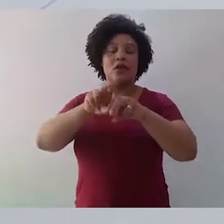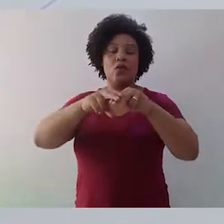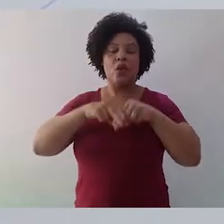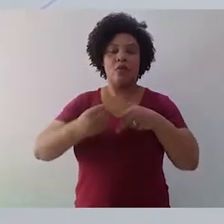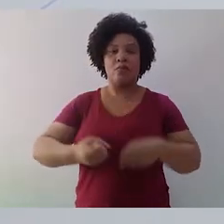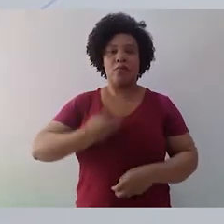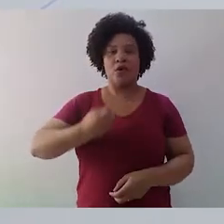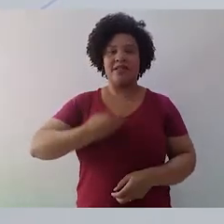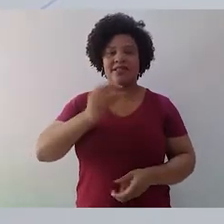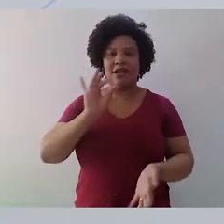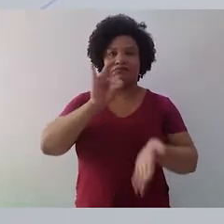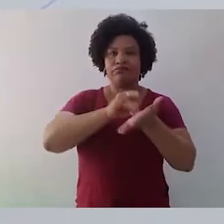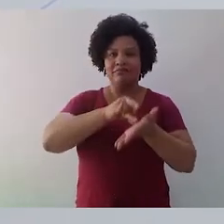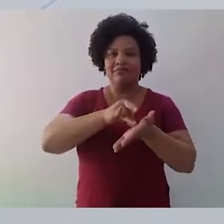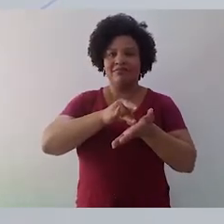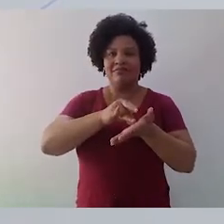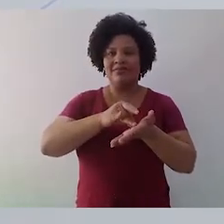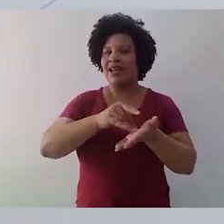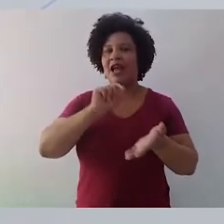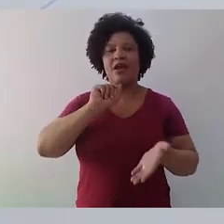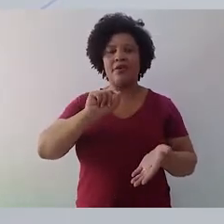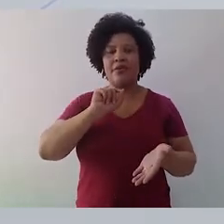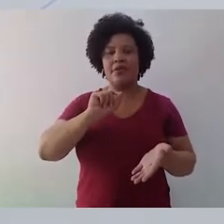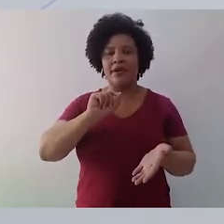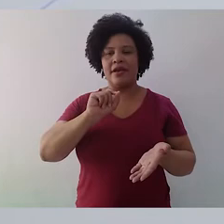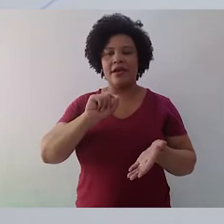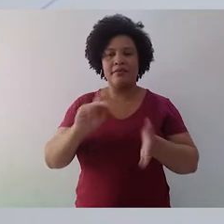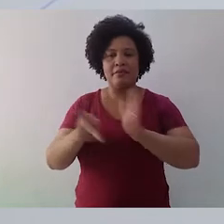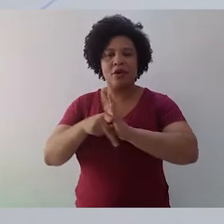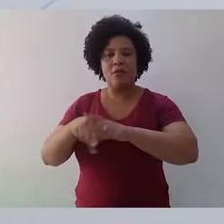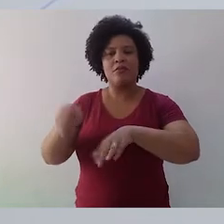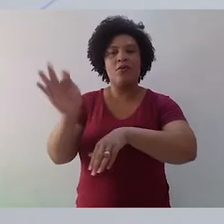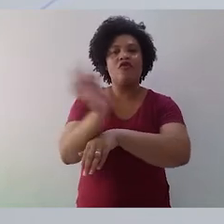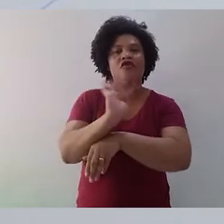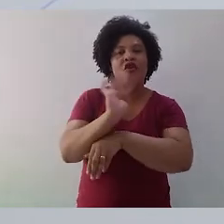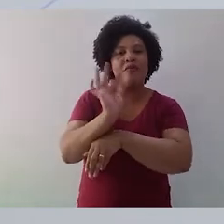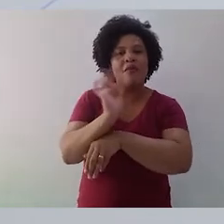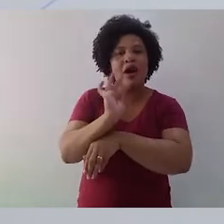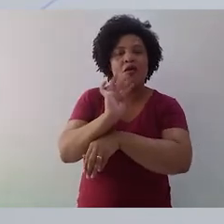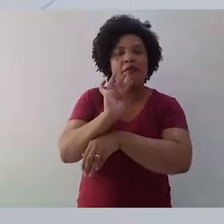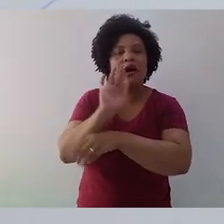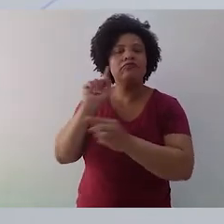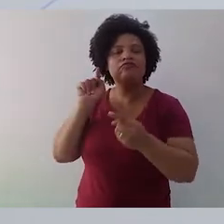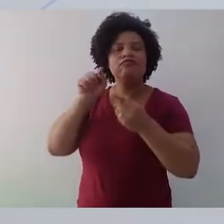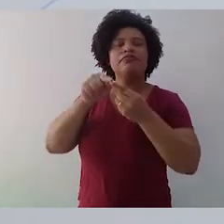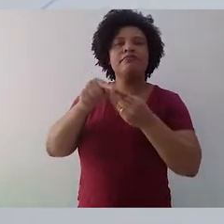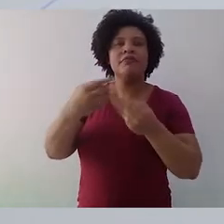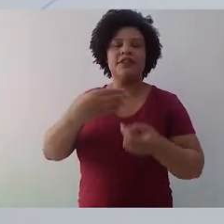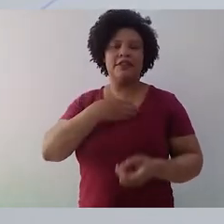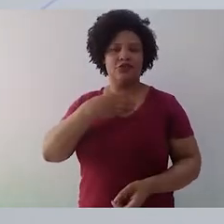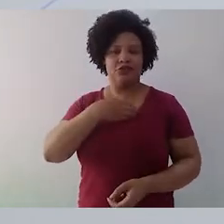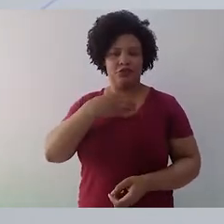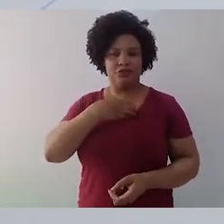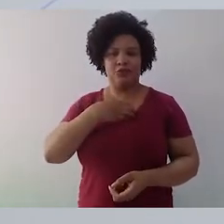concreta, ela necessariamente deve se ocupar de aspectos formais para produzir os sentidos que ela deseja.